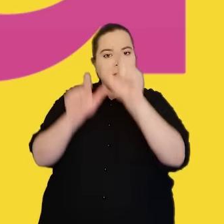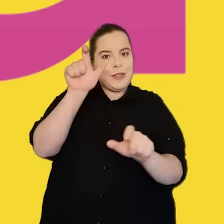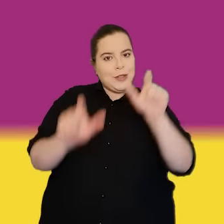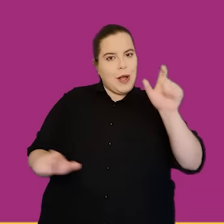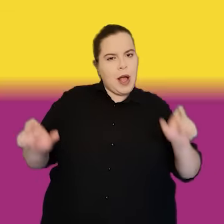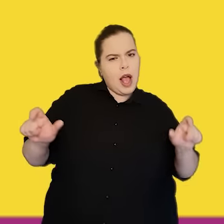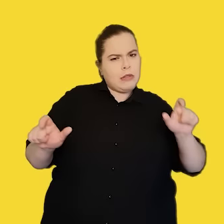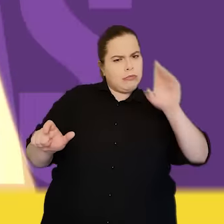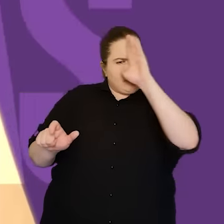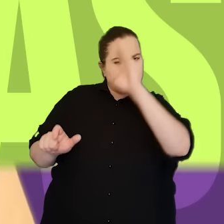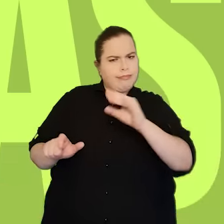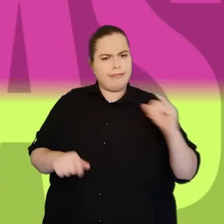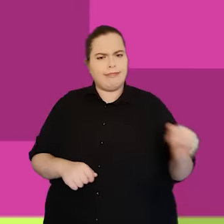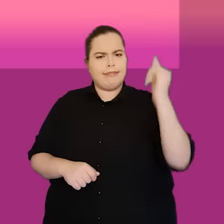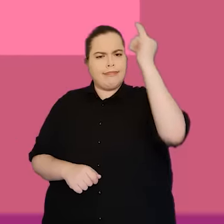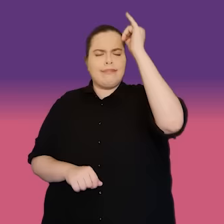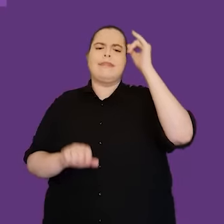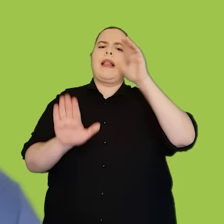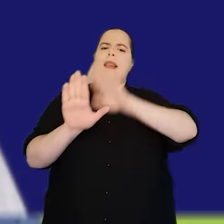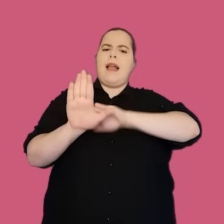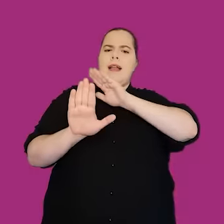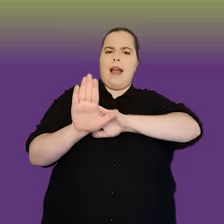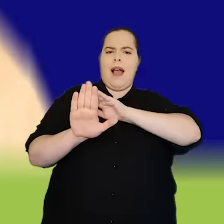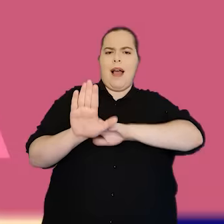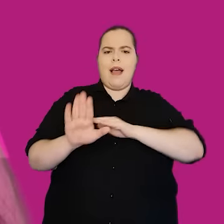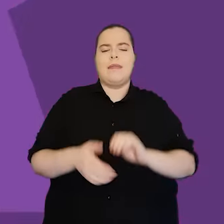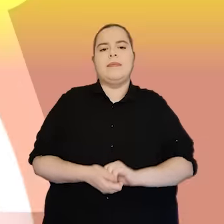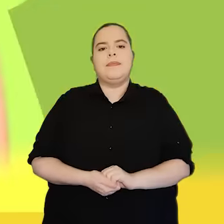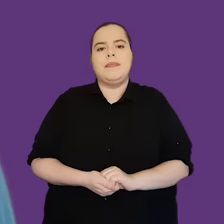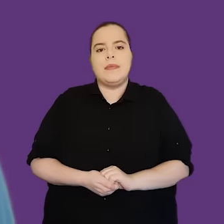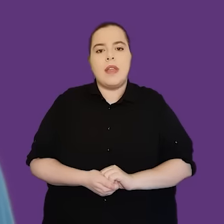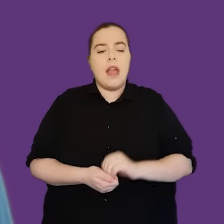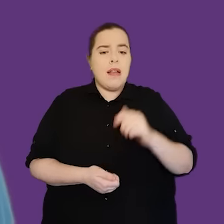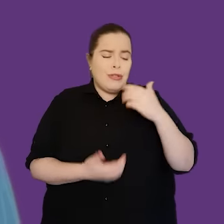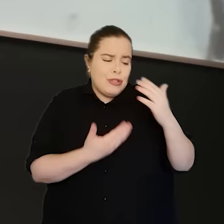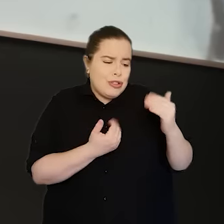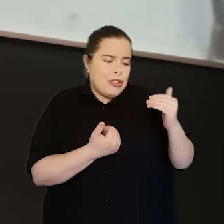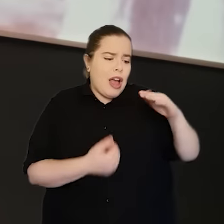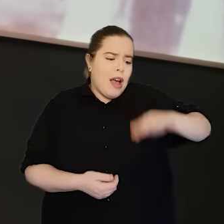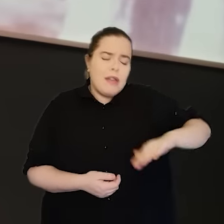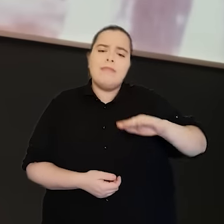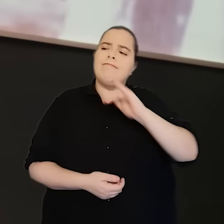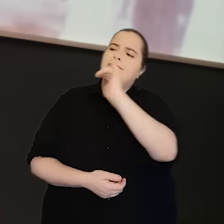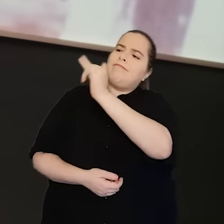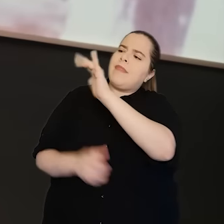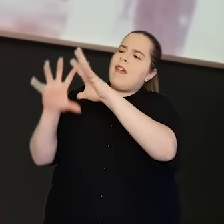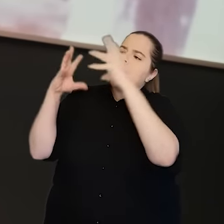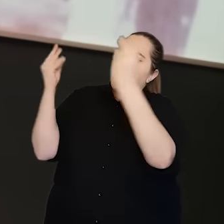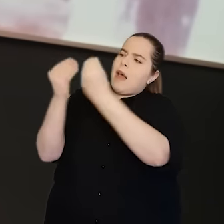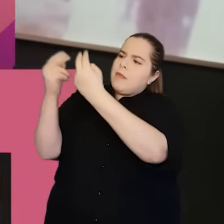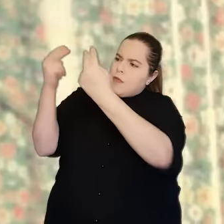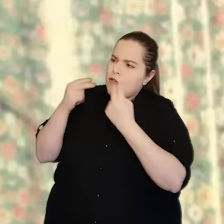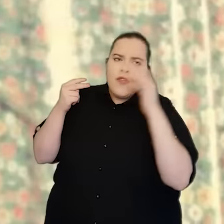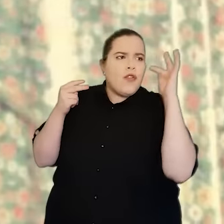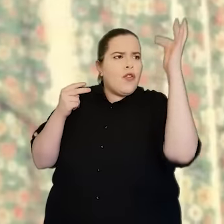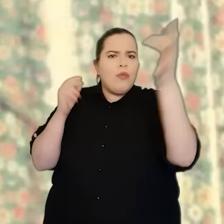As pessoas, em primeiro lugar, Leila Ainda menina, eu dizia pra minha